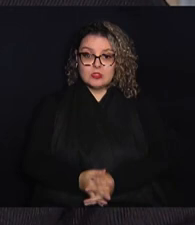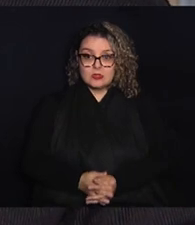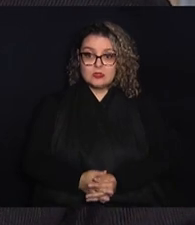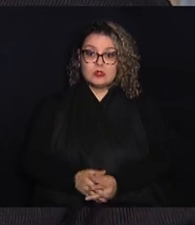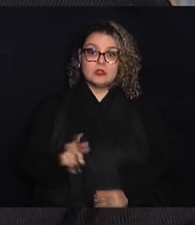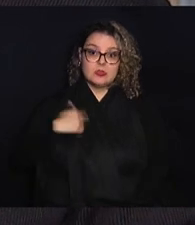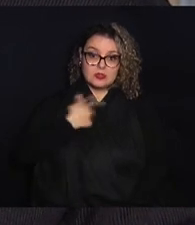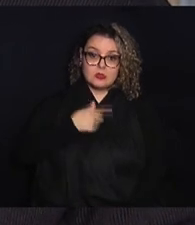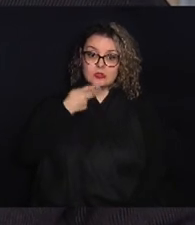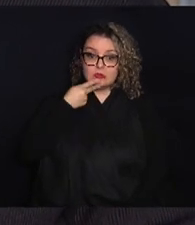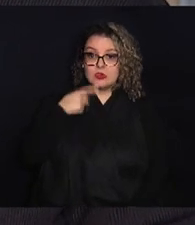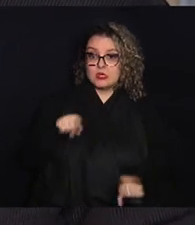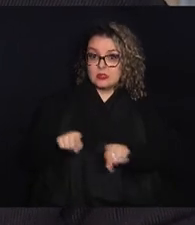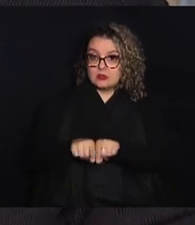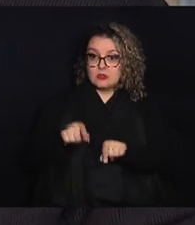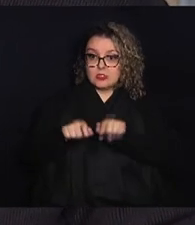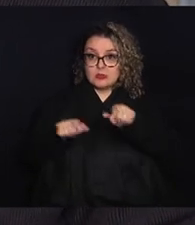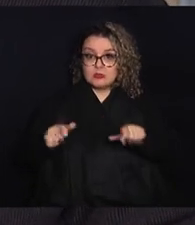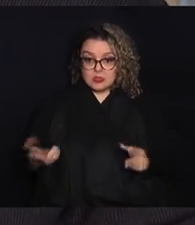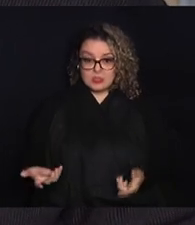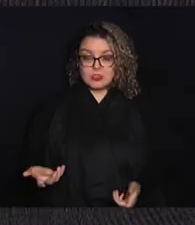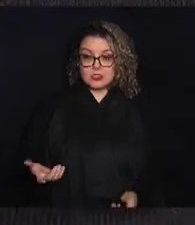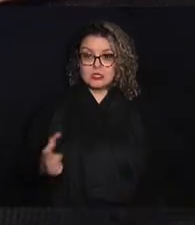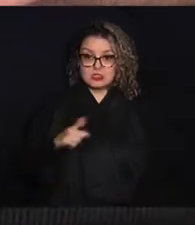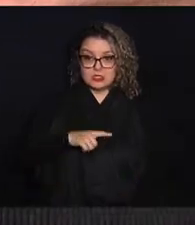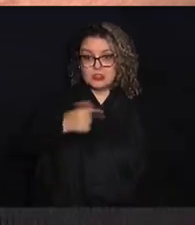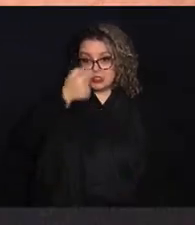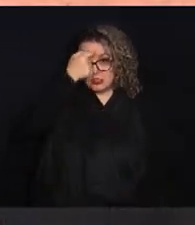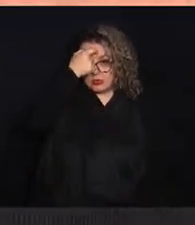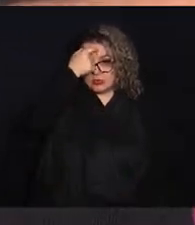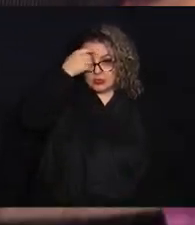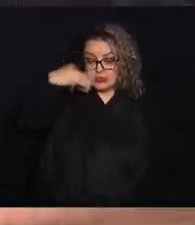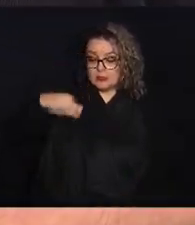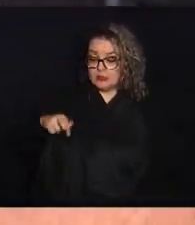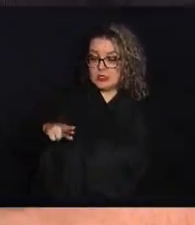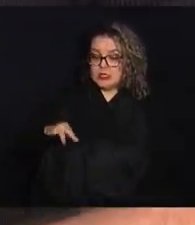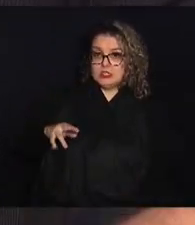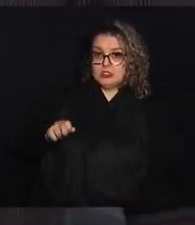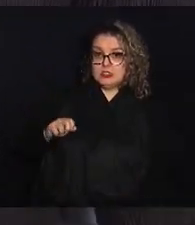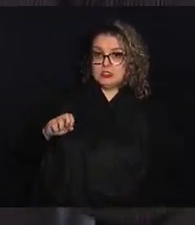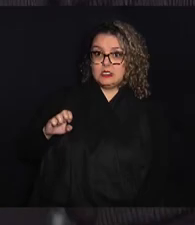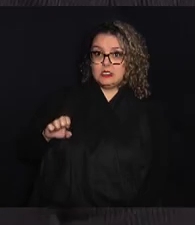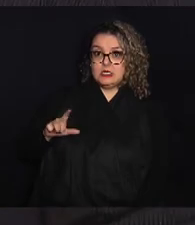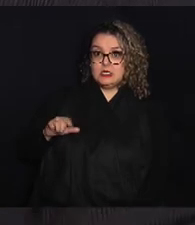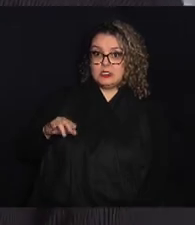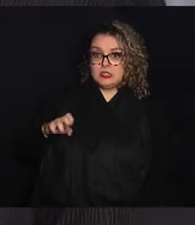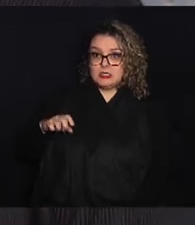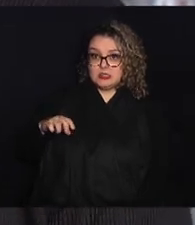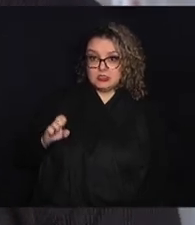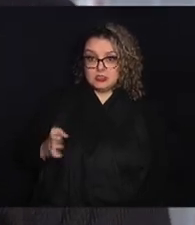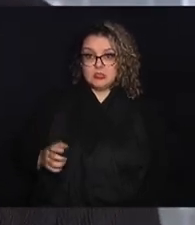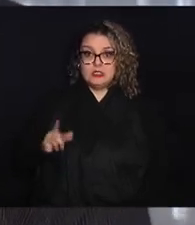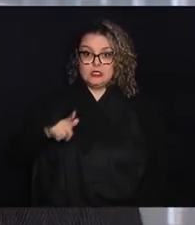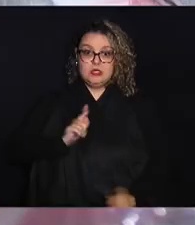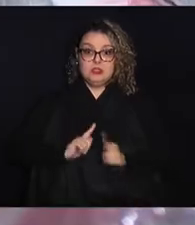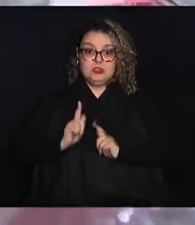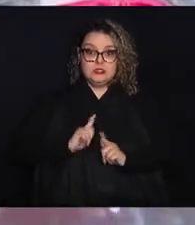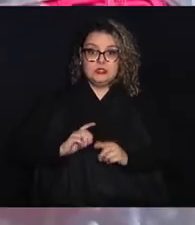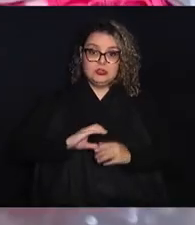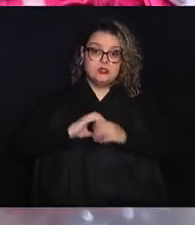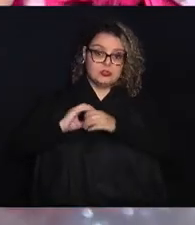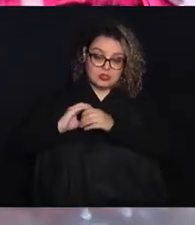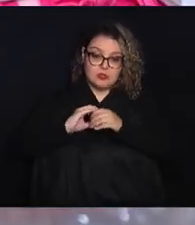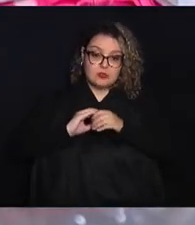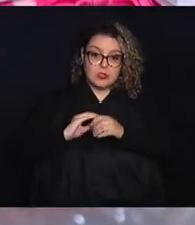falado também para as pessoas terem a consciência. Maria Eliane trabalha há 10 anos como gerente comercial da cooperativa